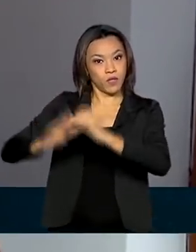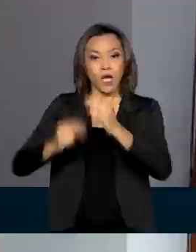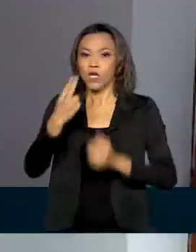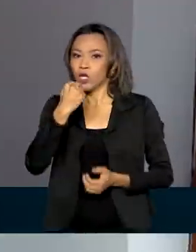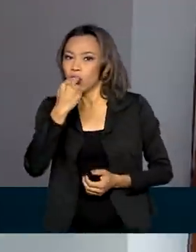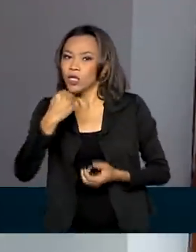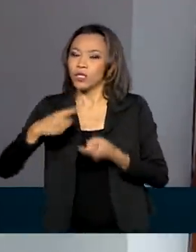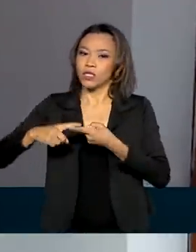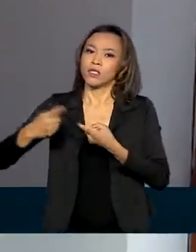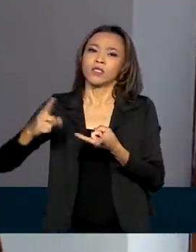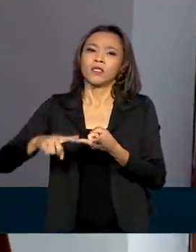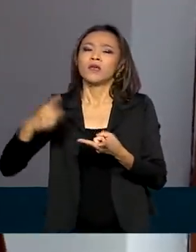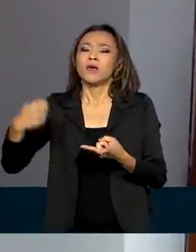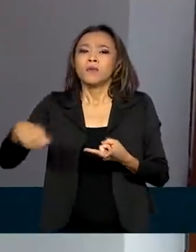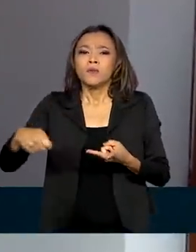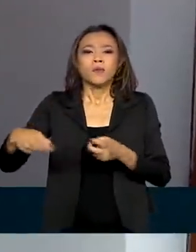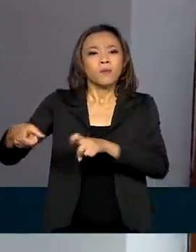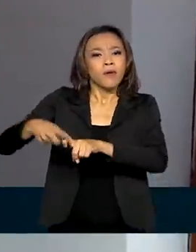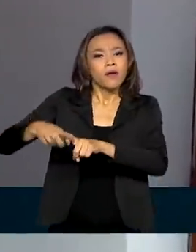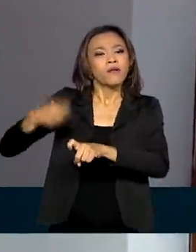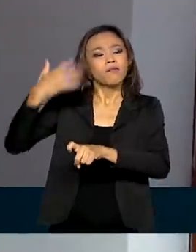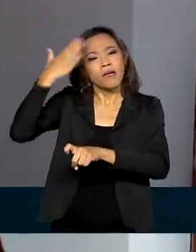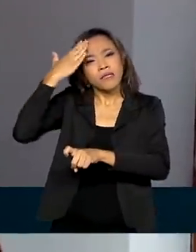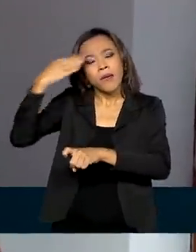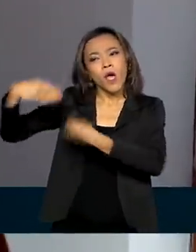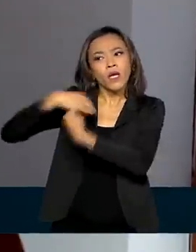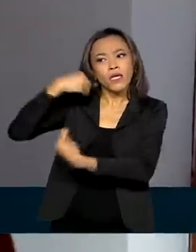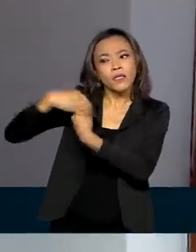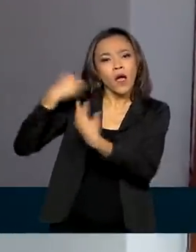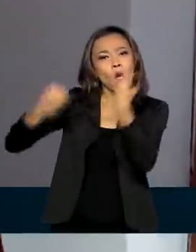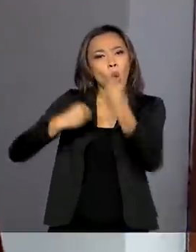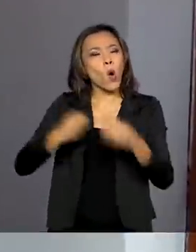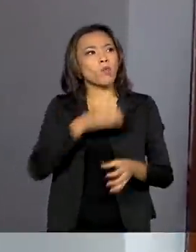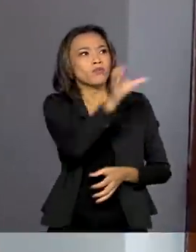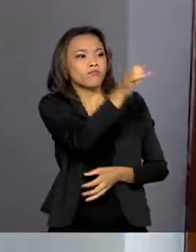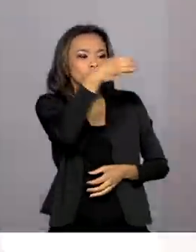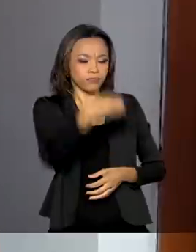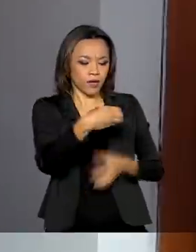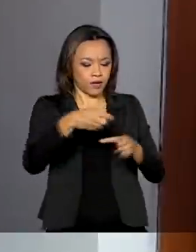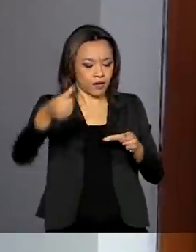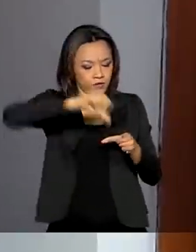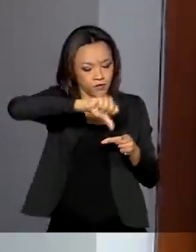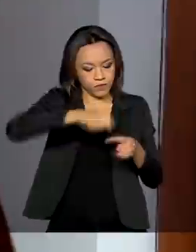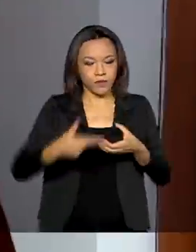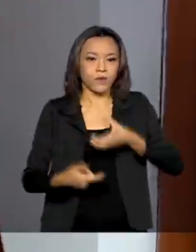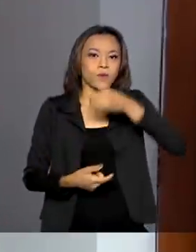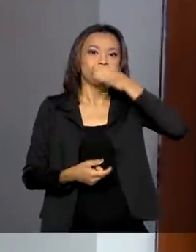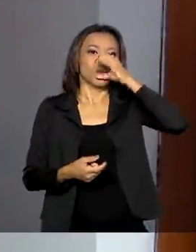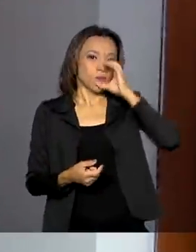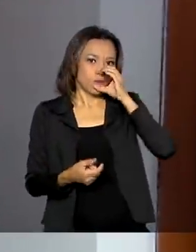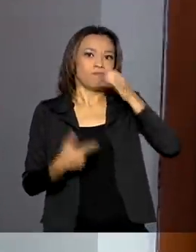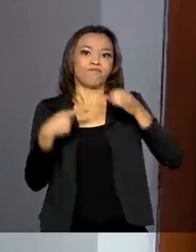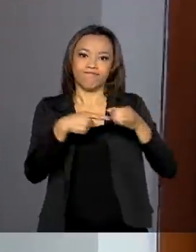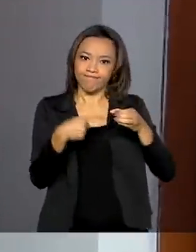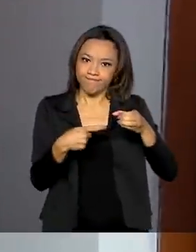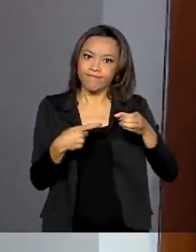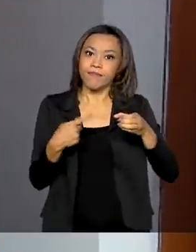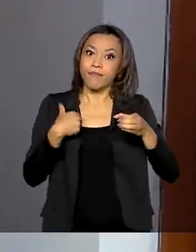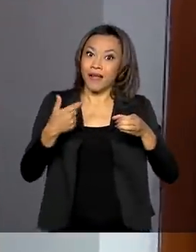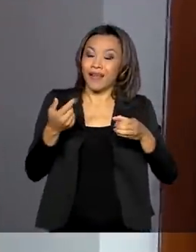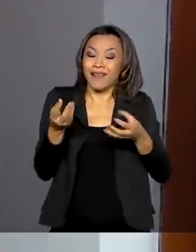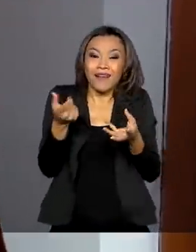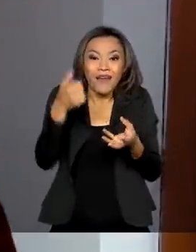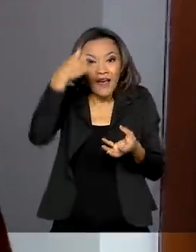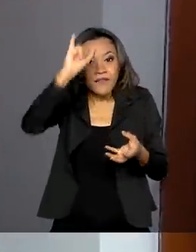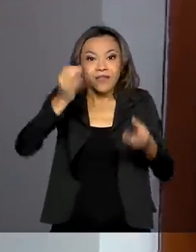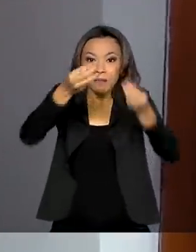um nutricionista, um endocrinologista, para que possa tomar o suplemento de acordo com a sua necessidade. Sem desidratação, sem sobrecarga no